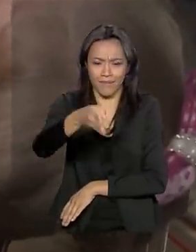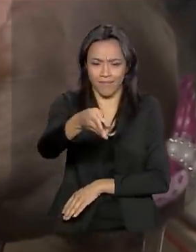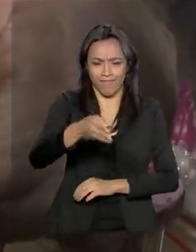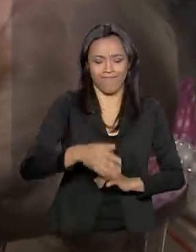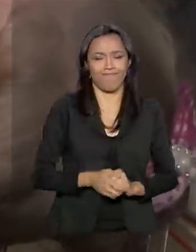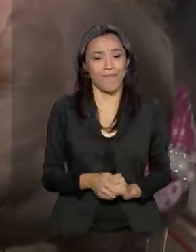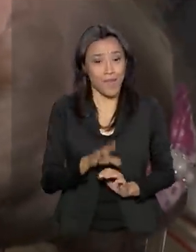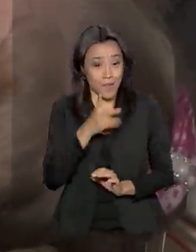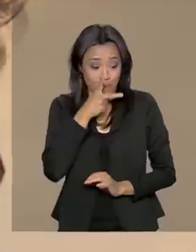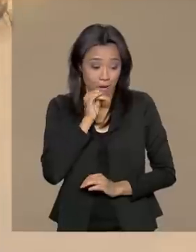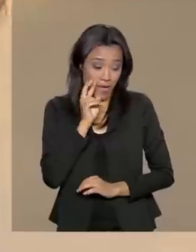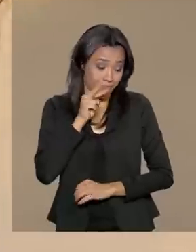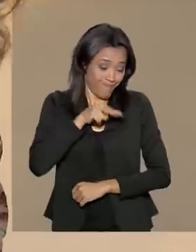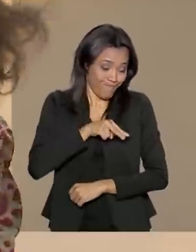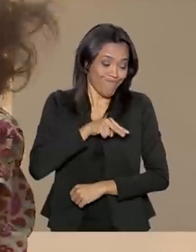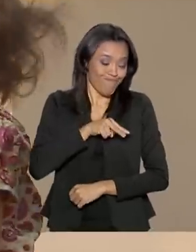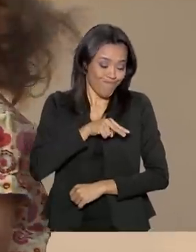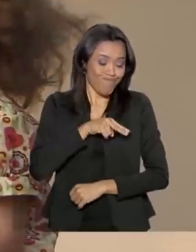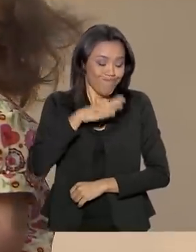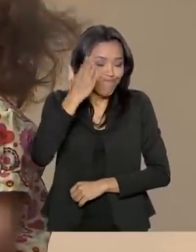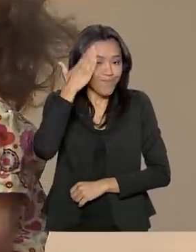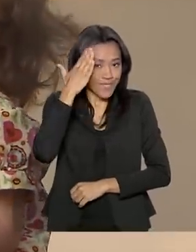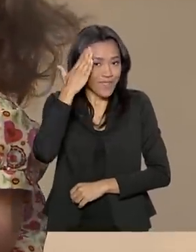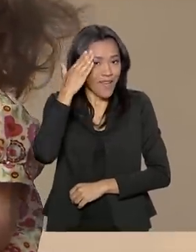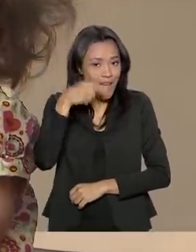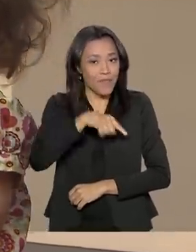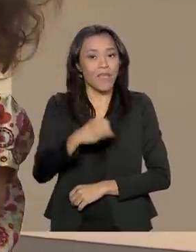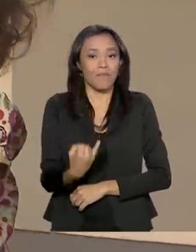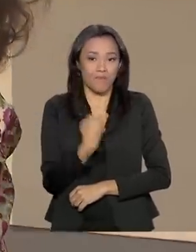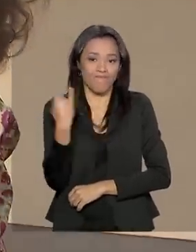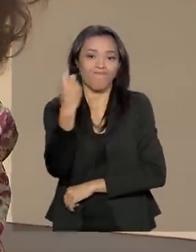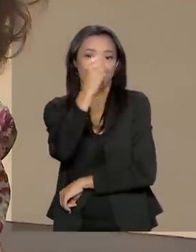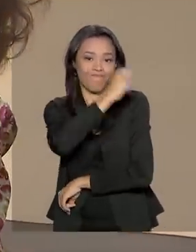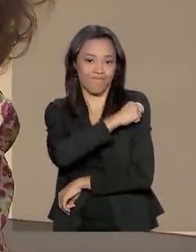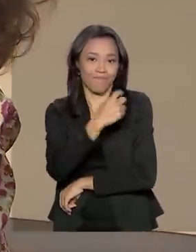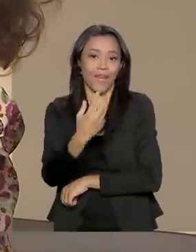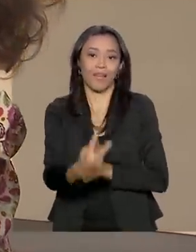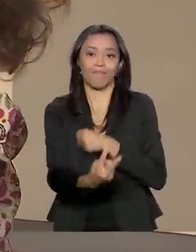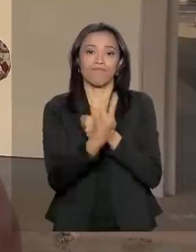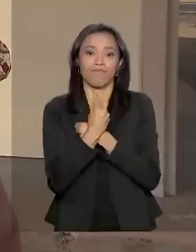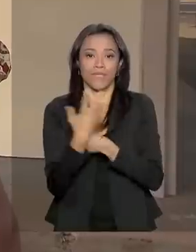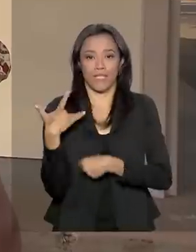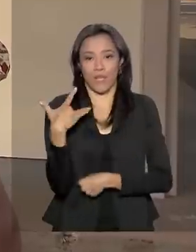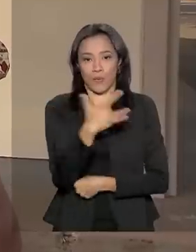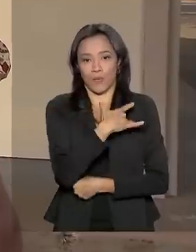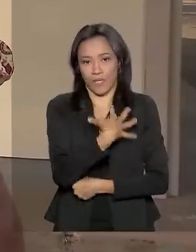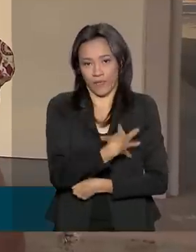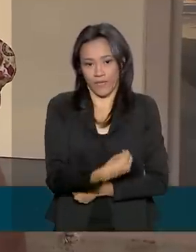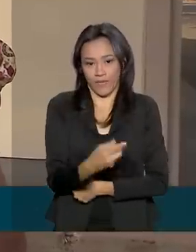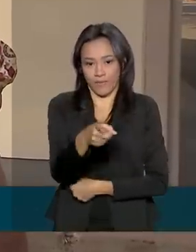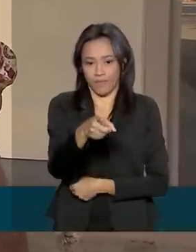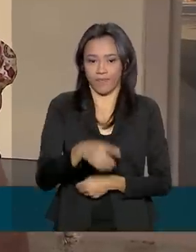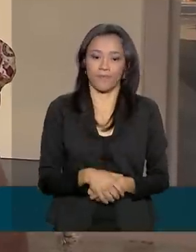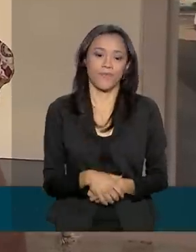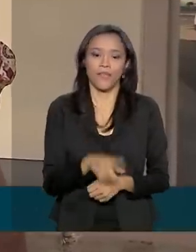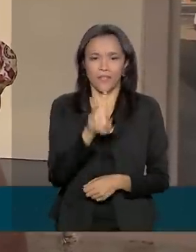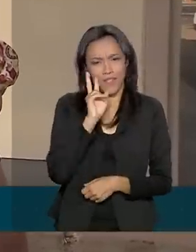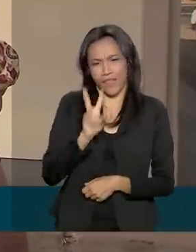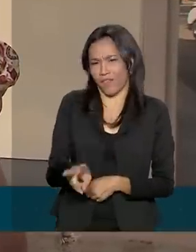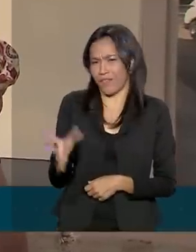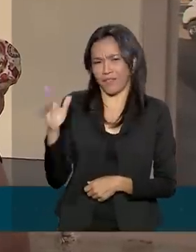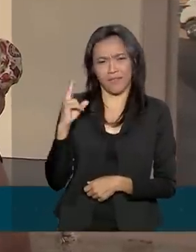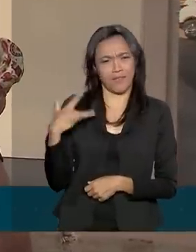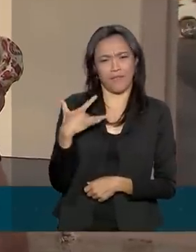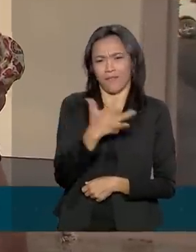Mas os pais de Ana Laura sabem. As vacinas são necessárias para a saúde da filha. A gente ama ela demais e quer ver ela sempre